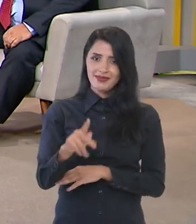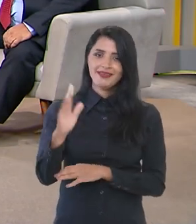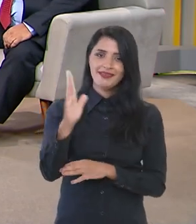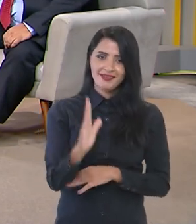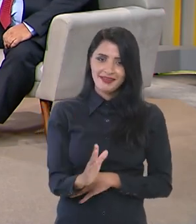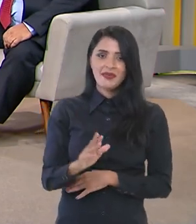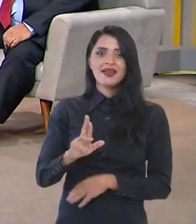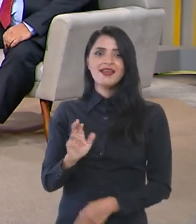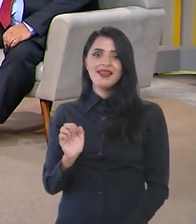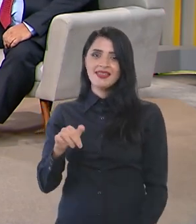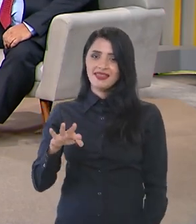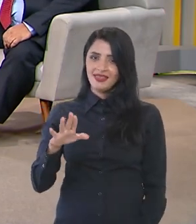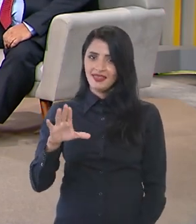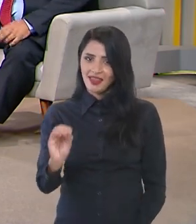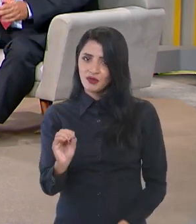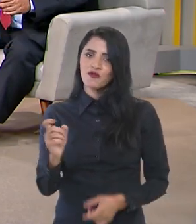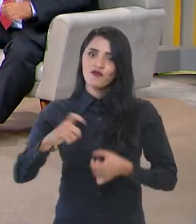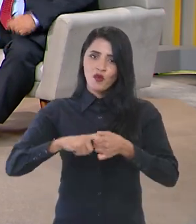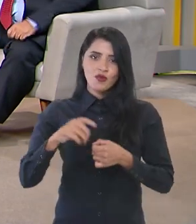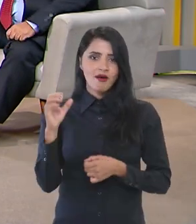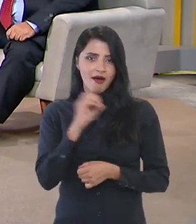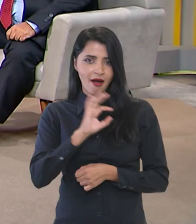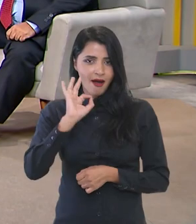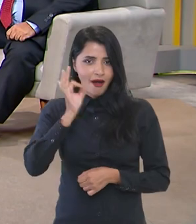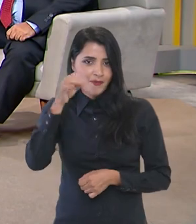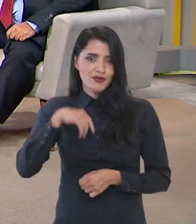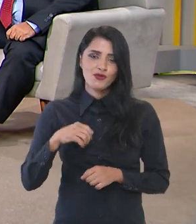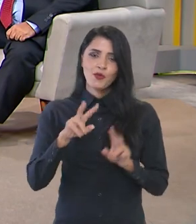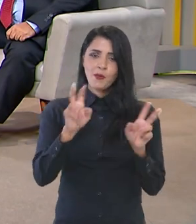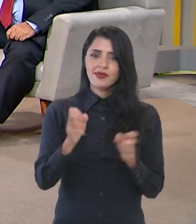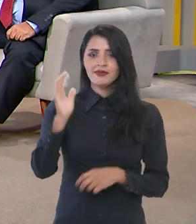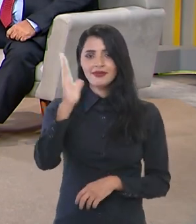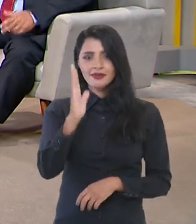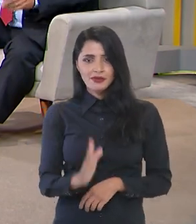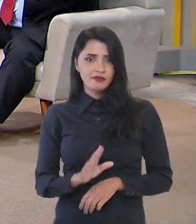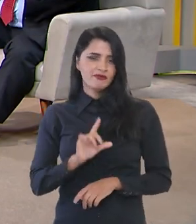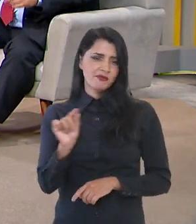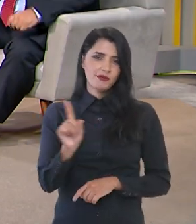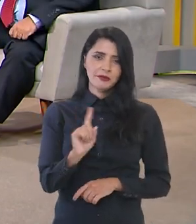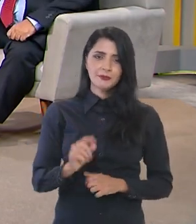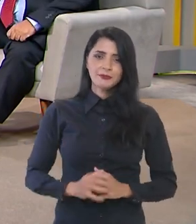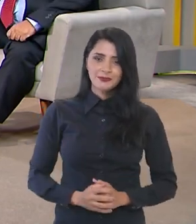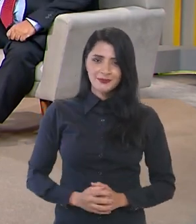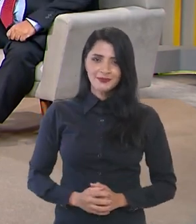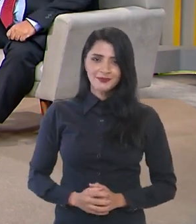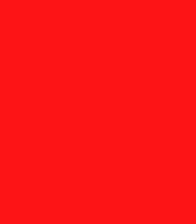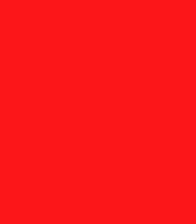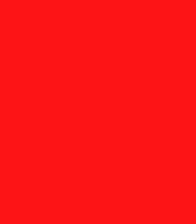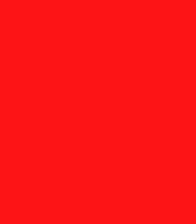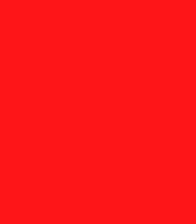Presidência da República, Renato Simões. Voltaremos em instantes com o Brasil em Pauta. Não saia daí!